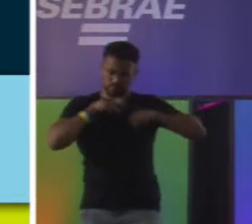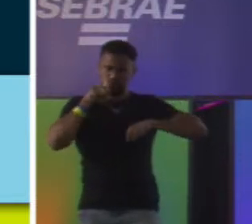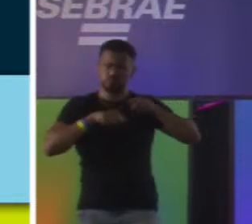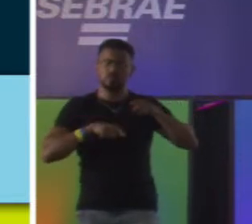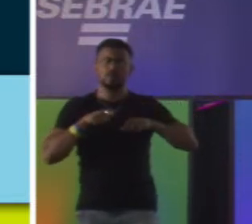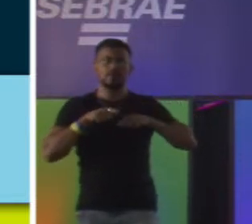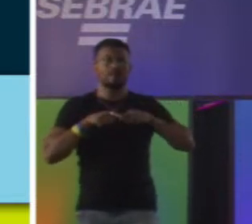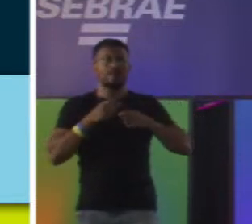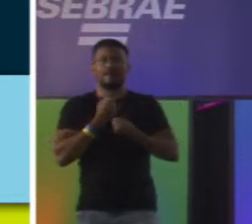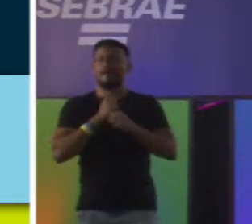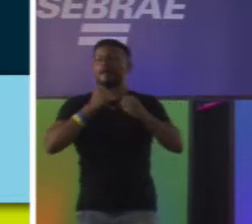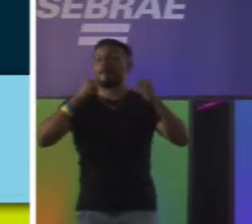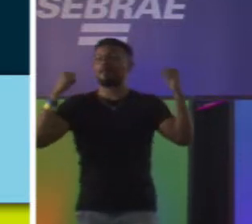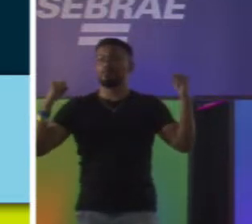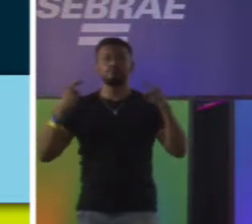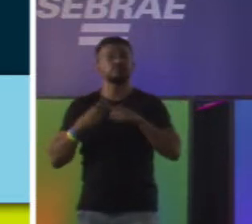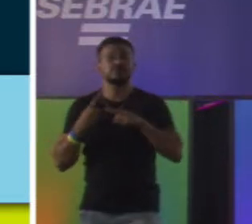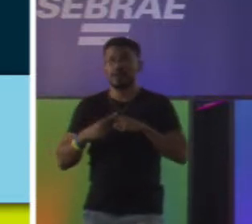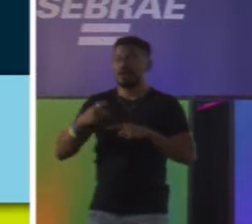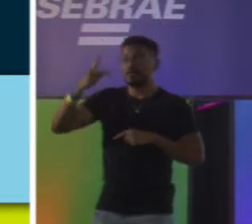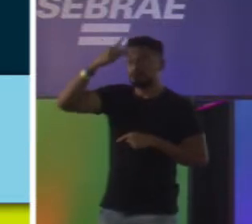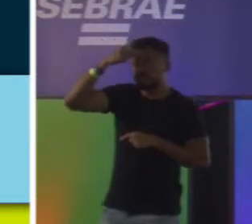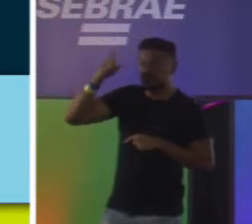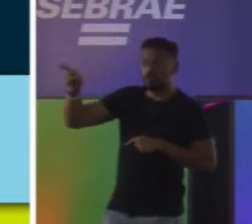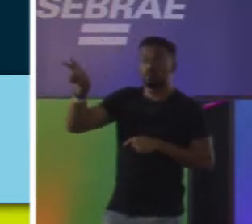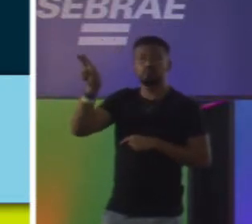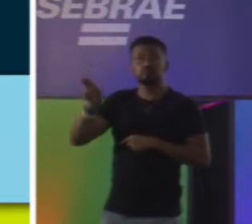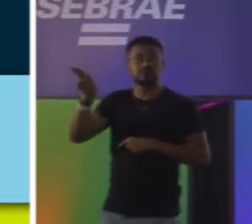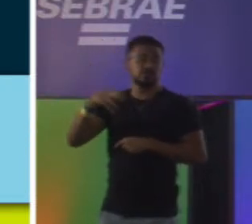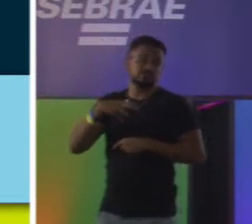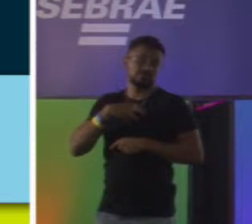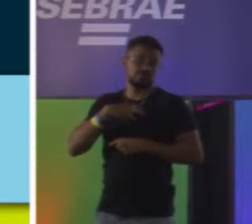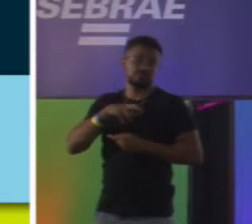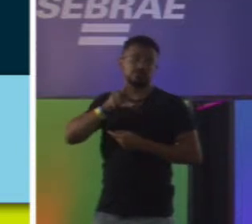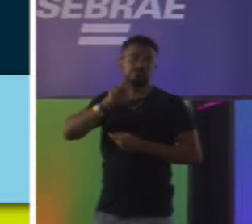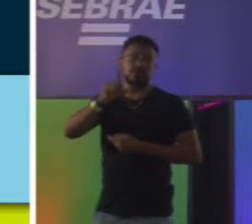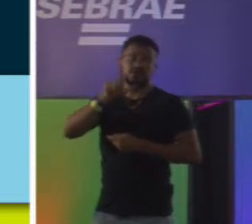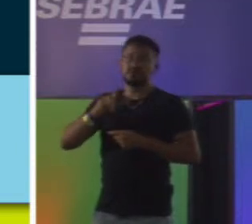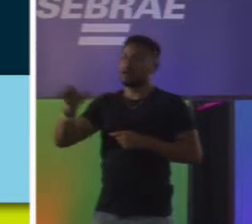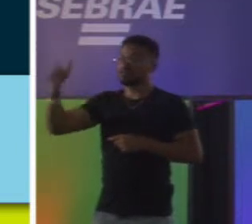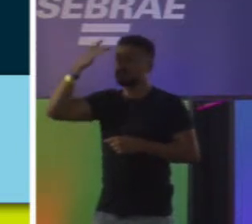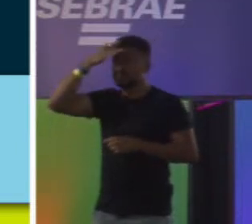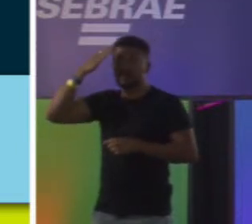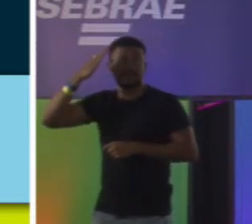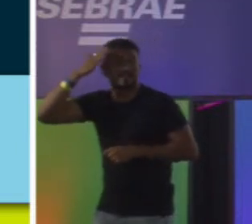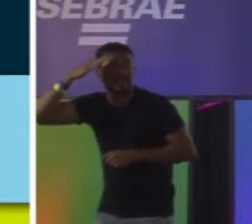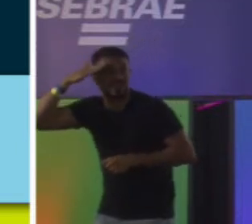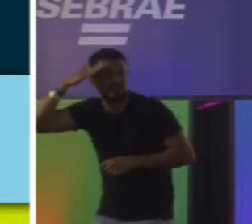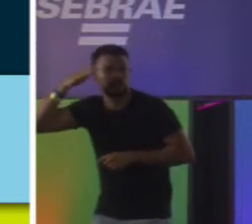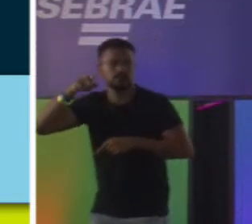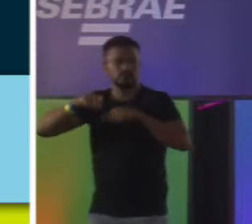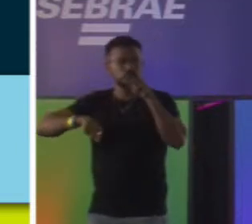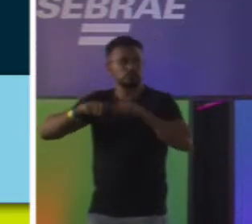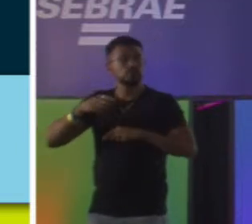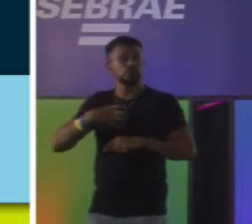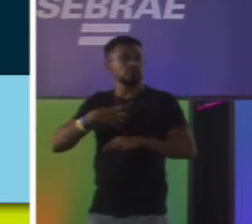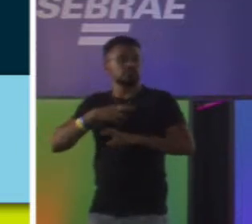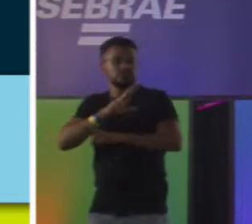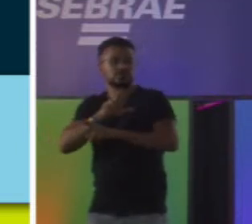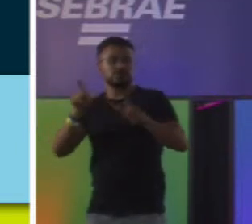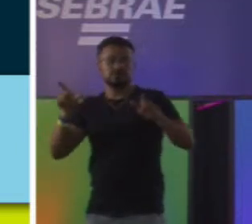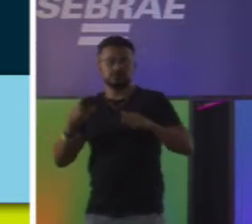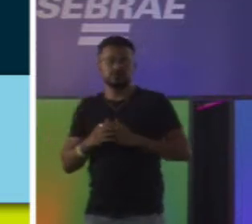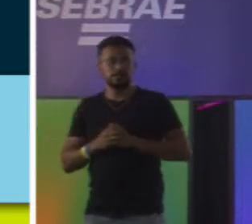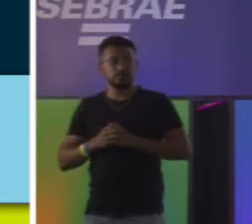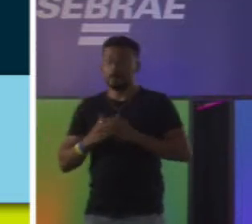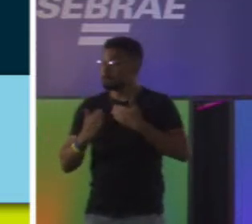pessoas vão usar esse produto de uma forma diferente. Essas pessoas vão entender esse produto de uma forma diferente. E mesmo que elas usem o produto de